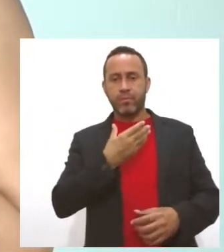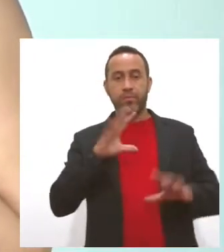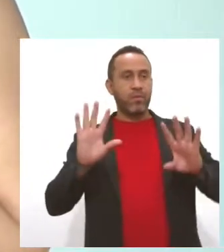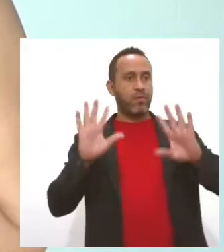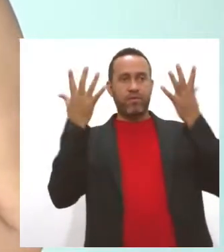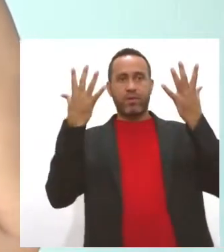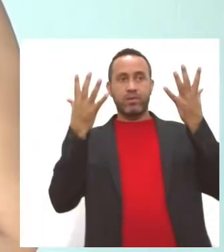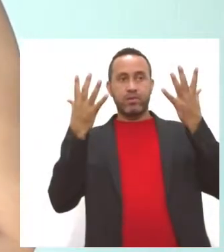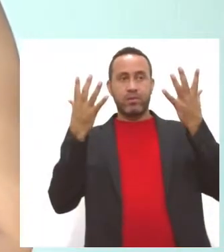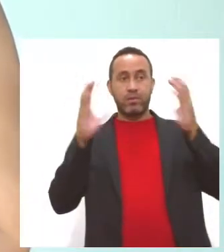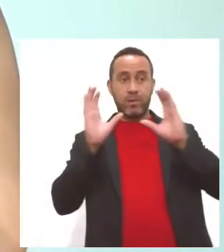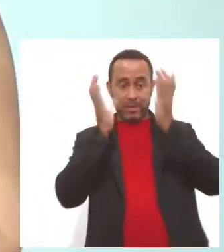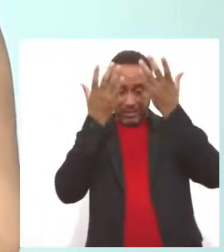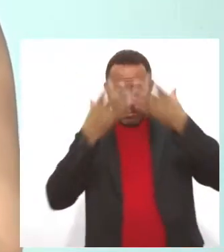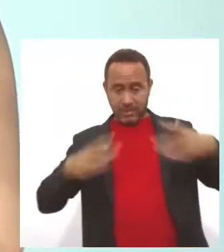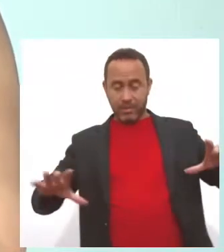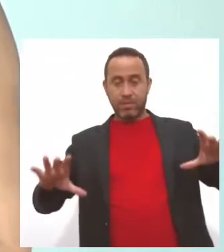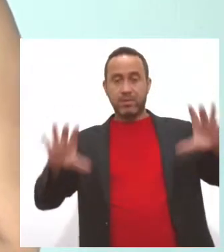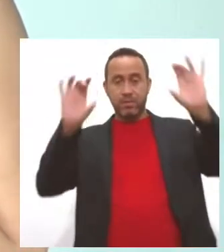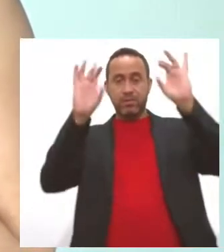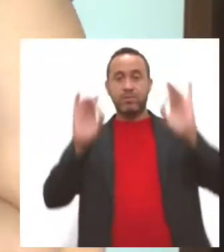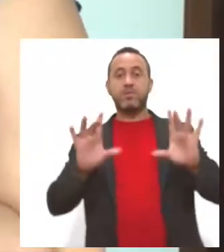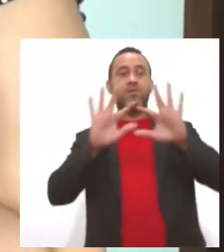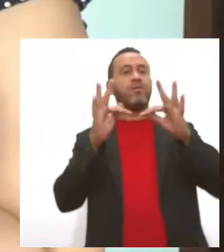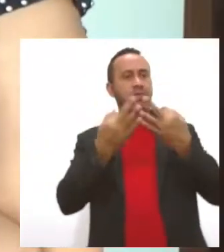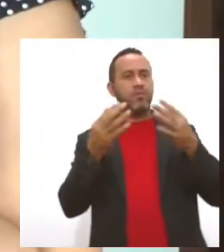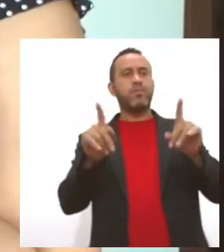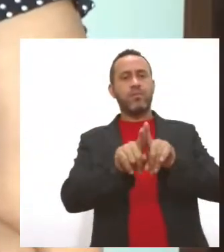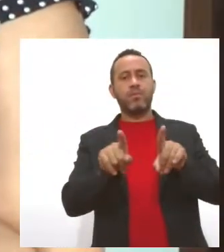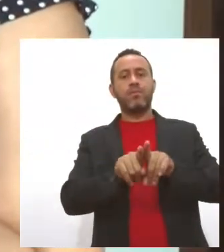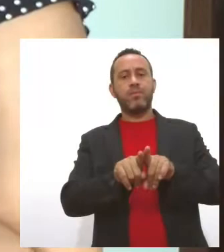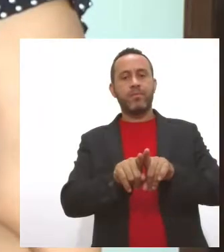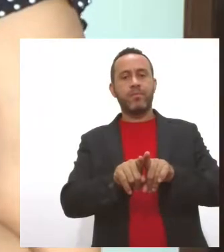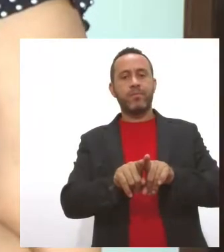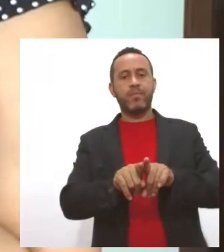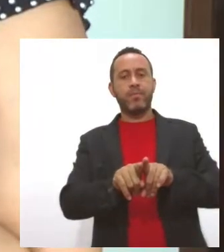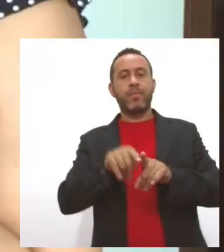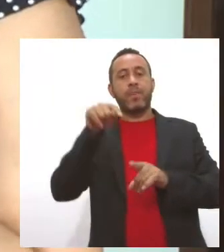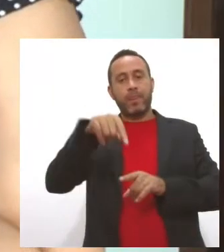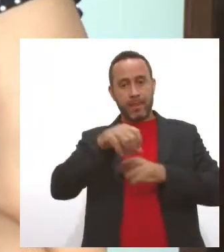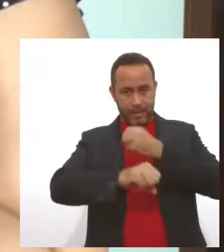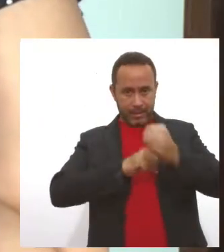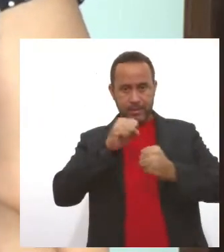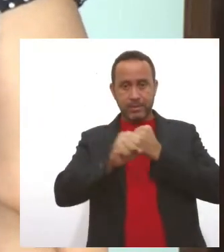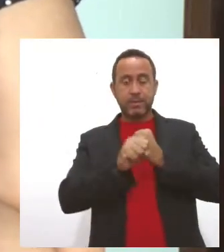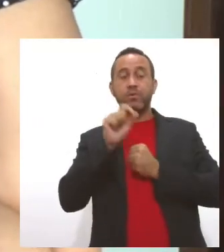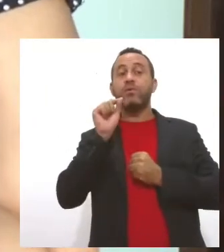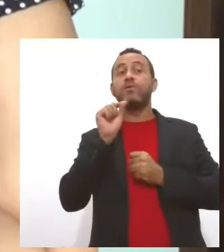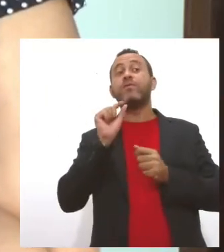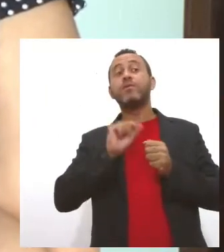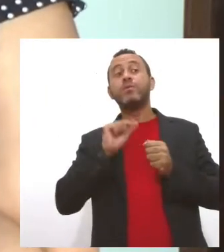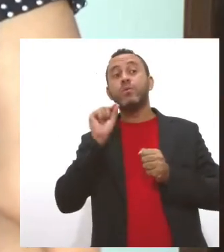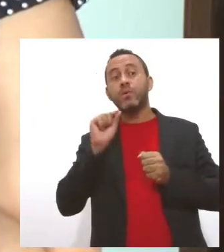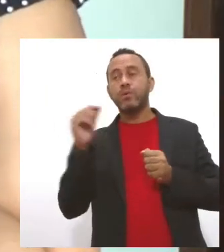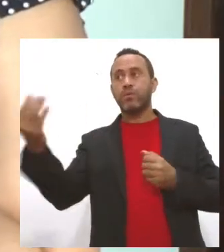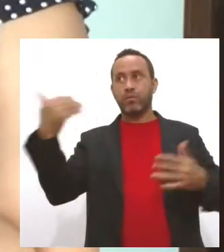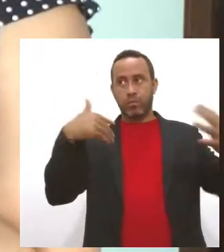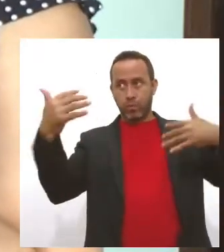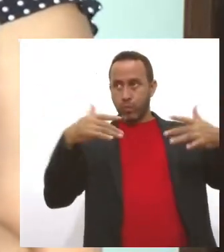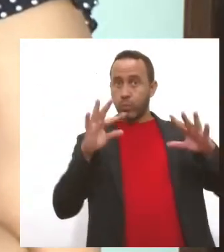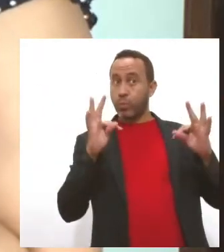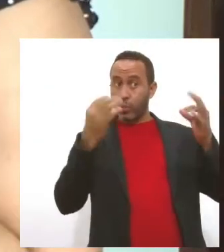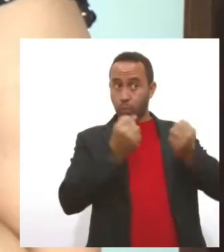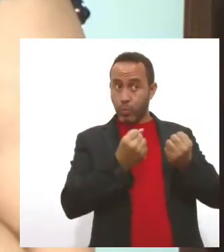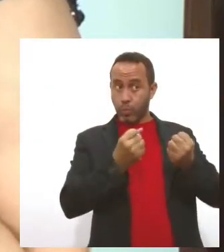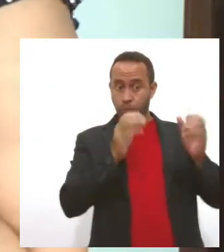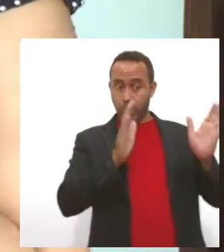comemoração, um evento da família também. Agora aqui, esse ano, o que é vamos fazer? Vêm todos e cada